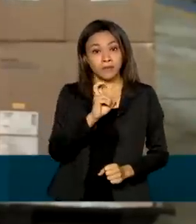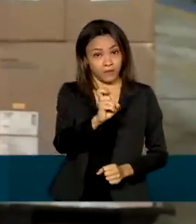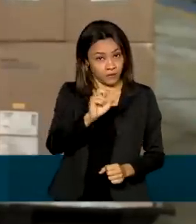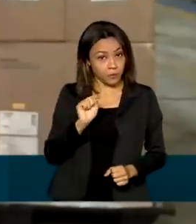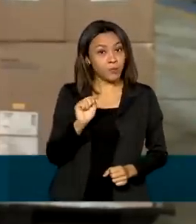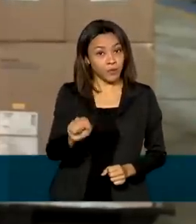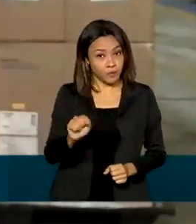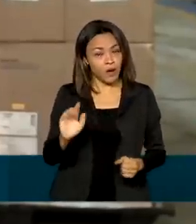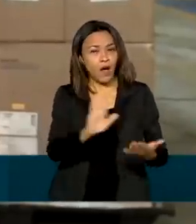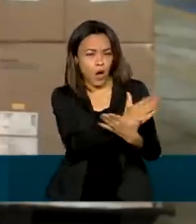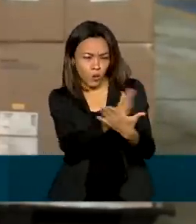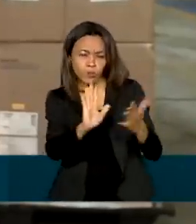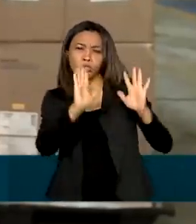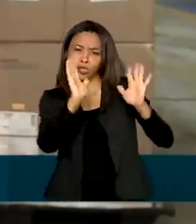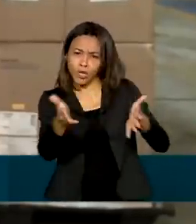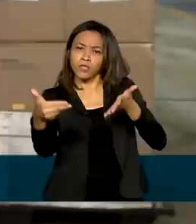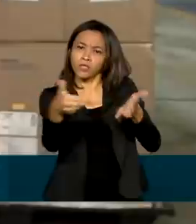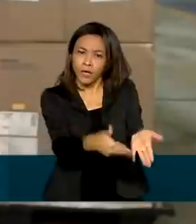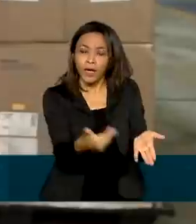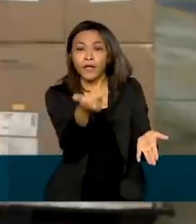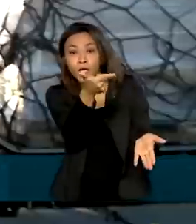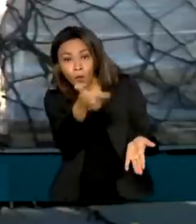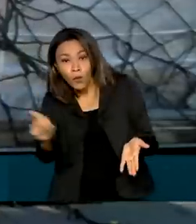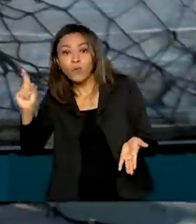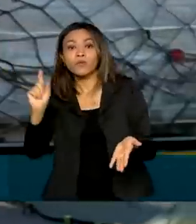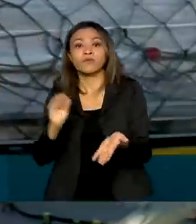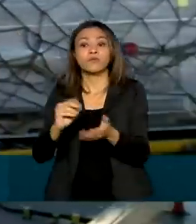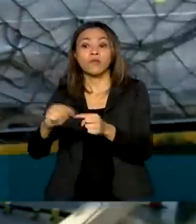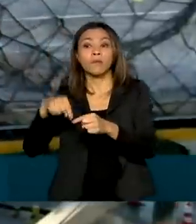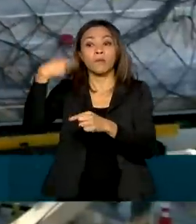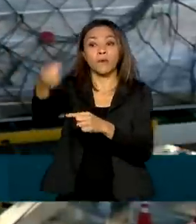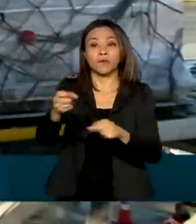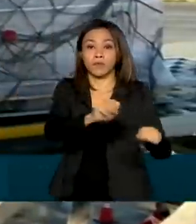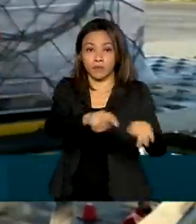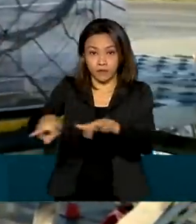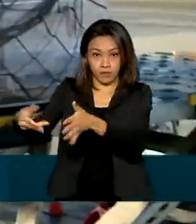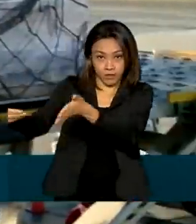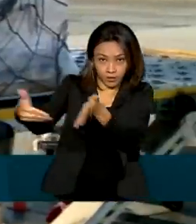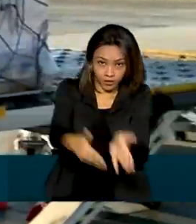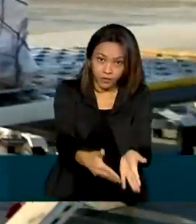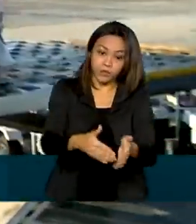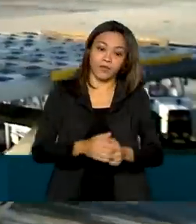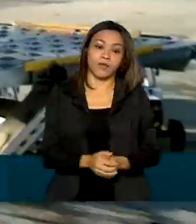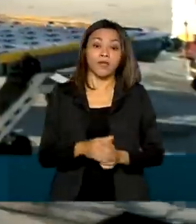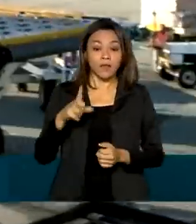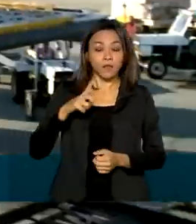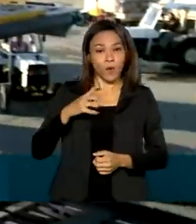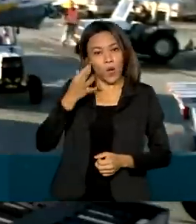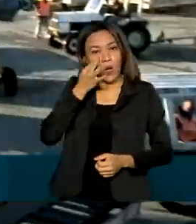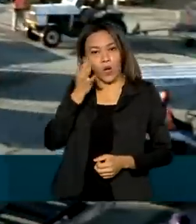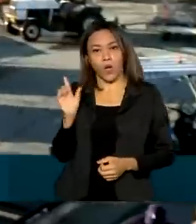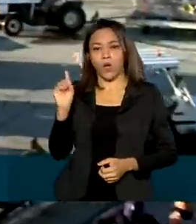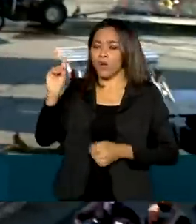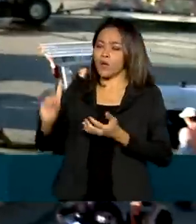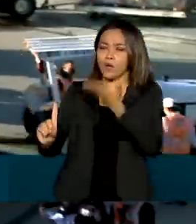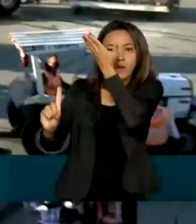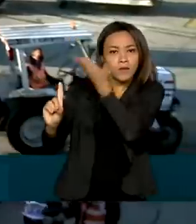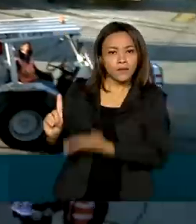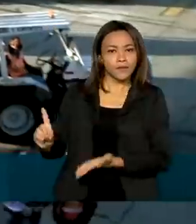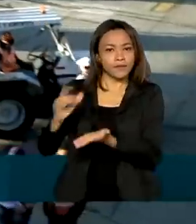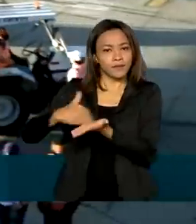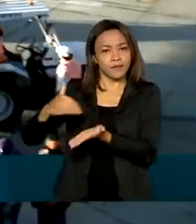já chegaram e outros chegam na semana que vem. E olha só, eu estou aqui com o secretário especial de produtividade,